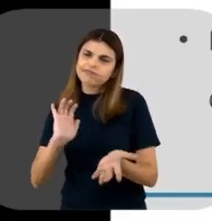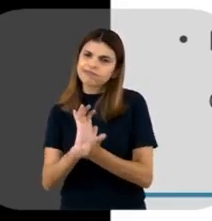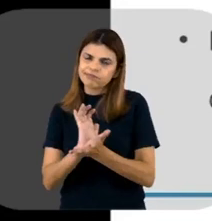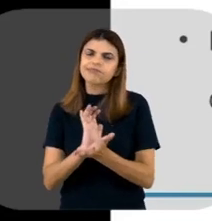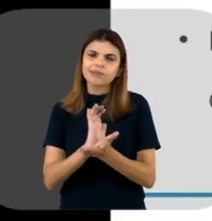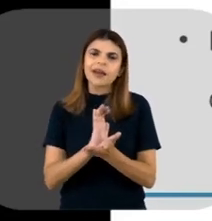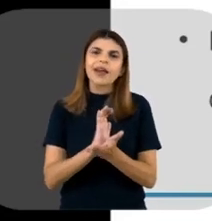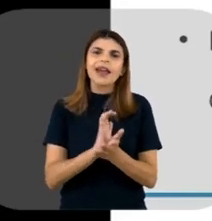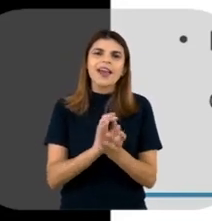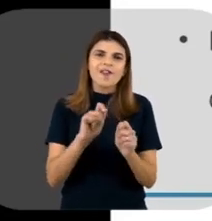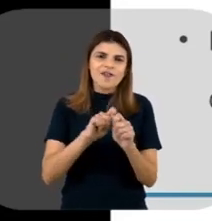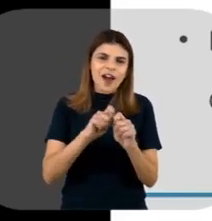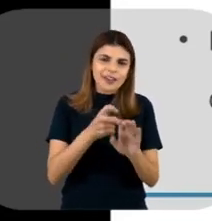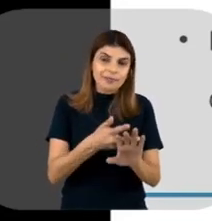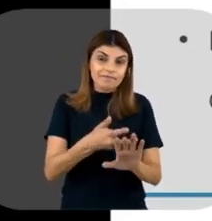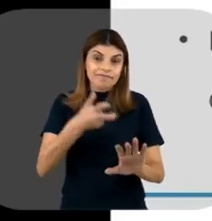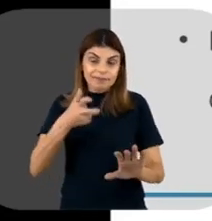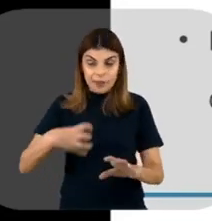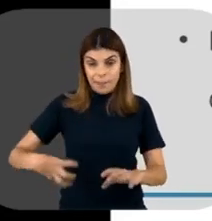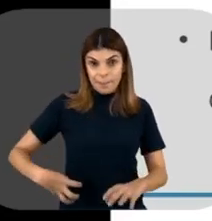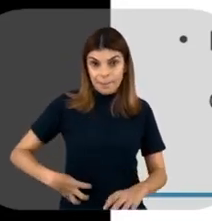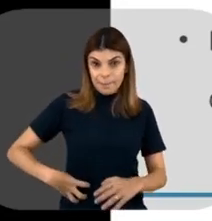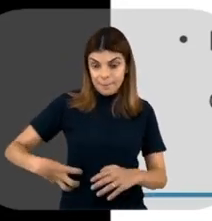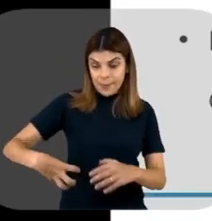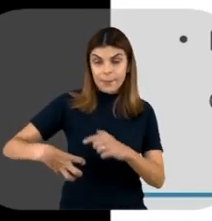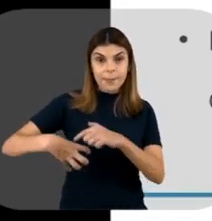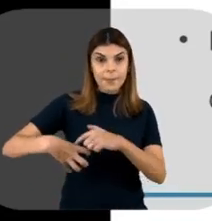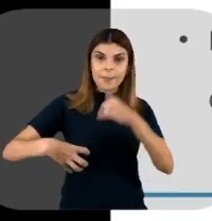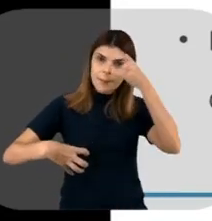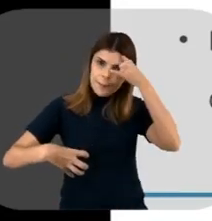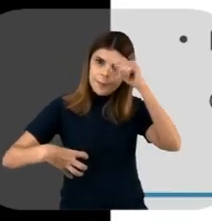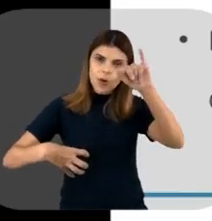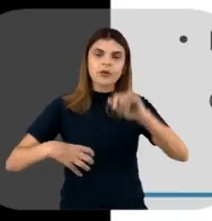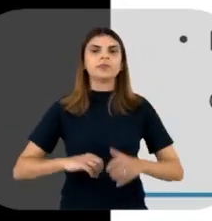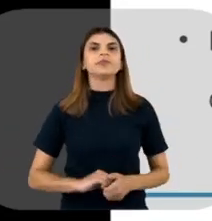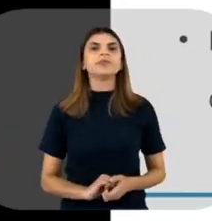dessa insulina que era extraída de pâncreas, né? Ouvindo.